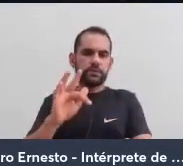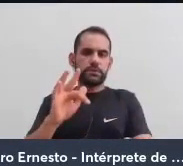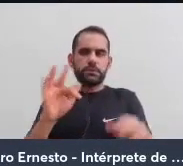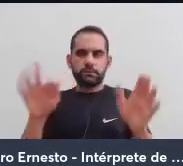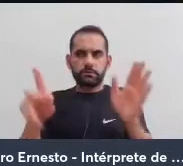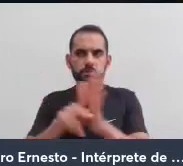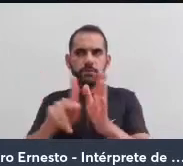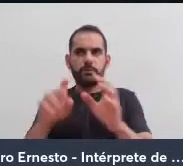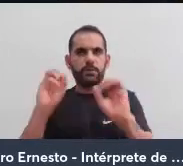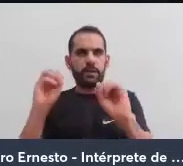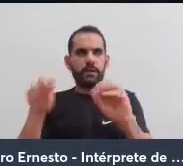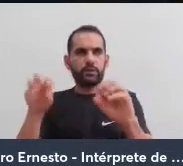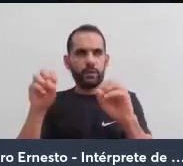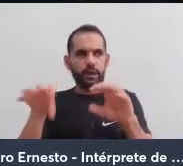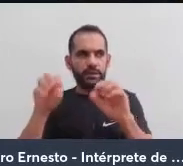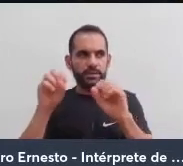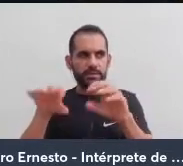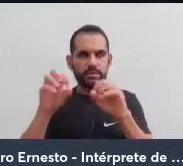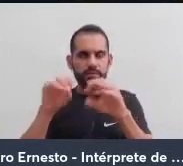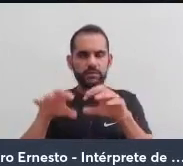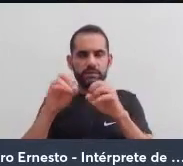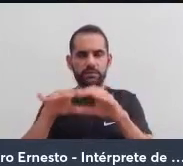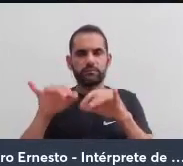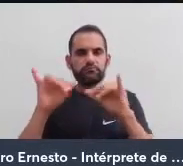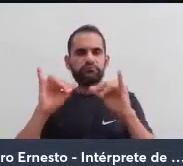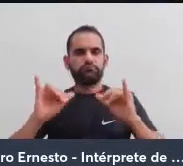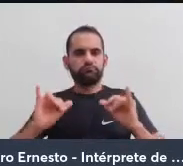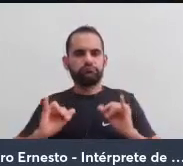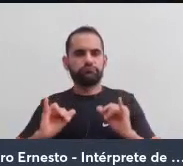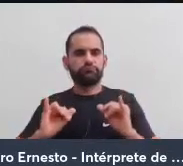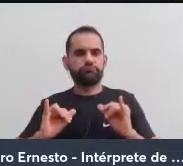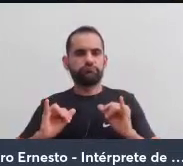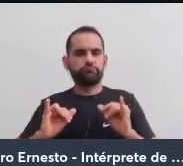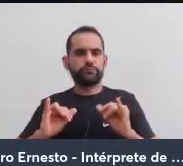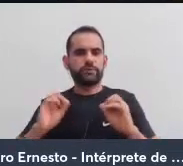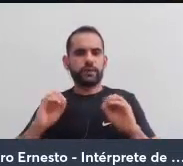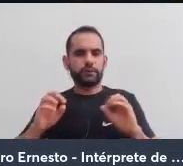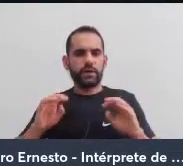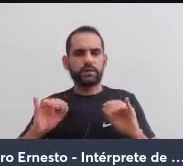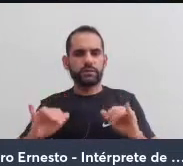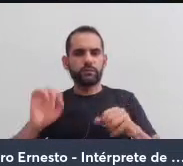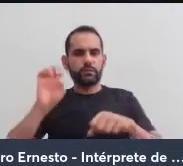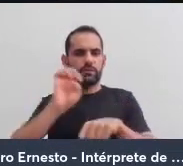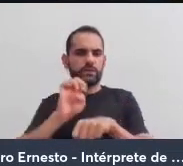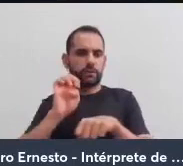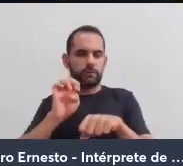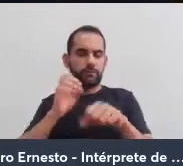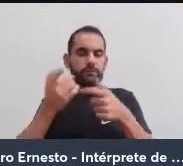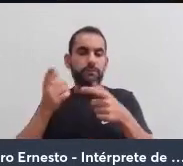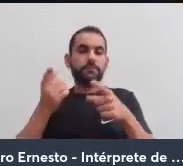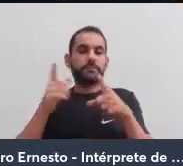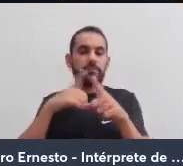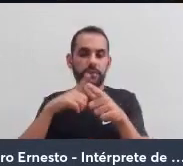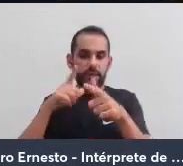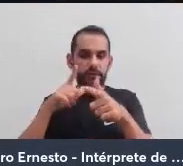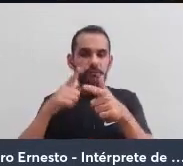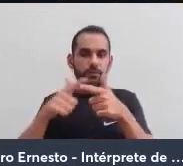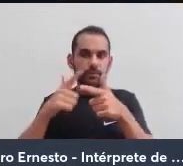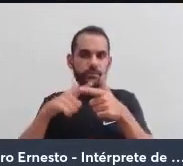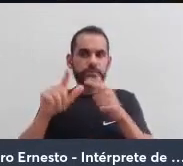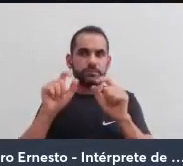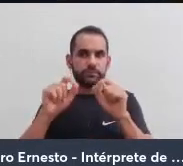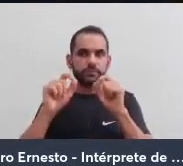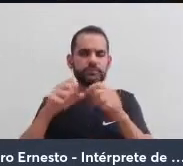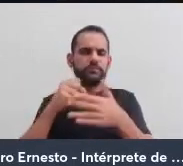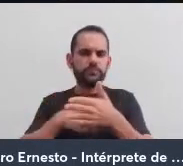educação sedentarizada, dessa educação estatal. Então, implica para nós lutarmos contra aquilo